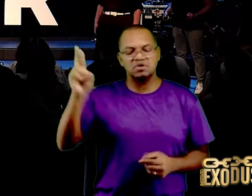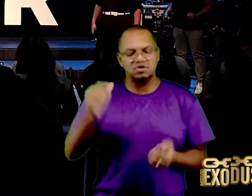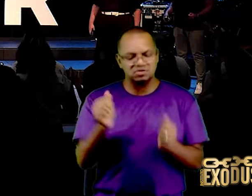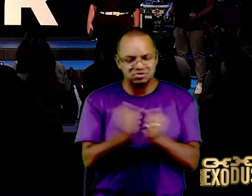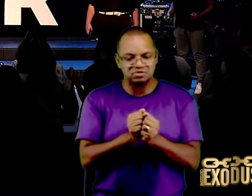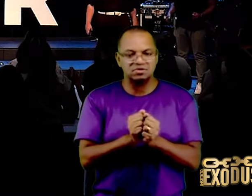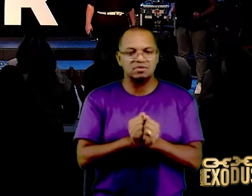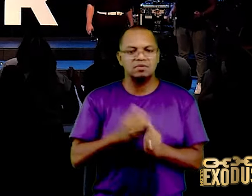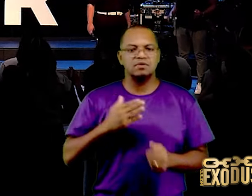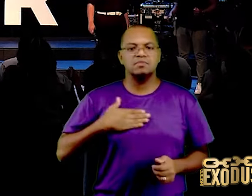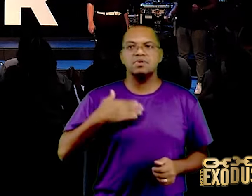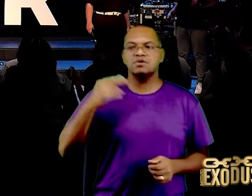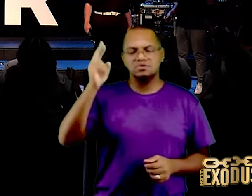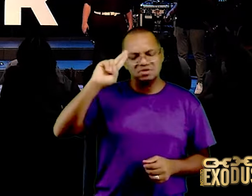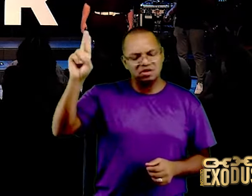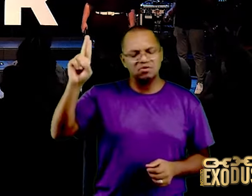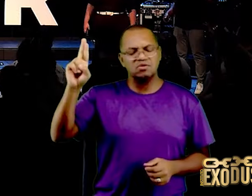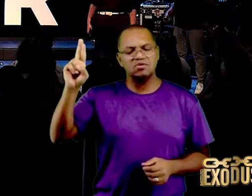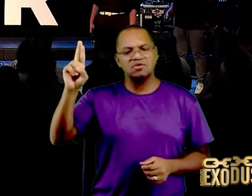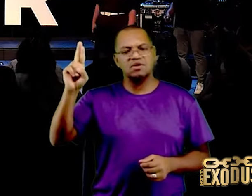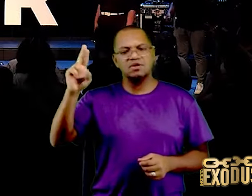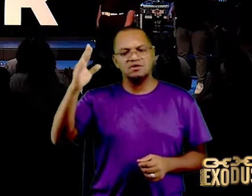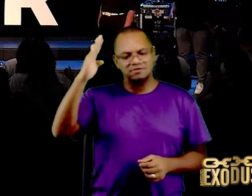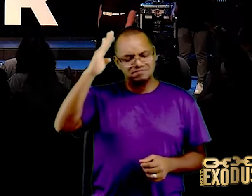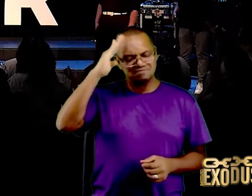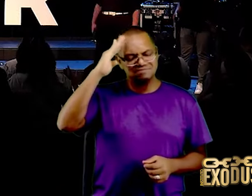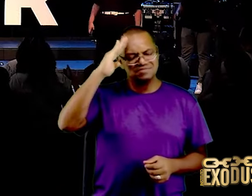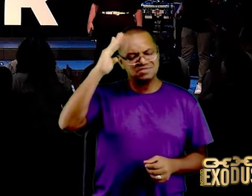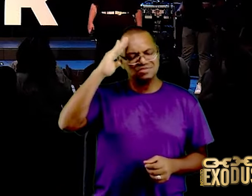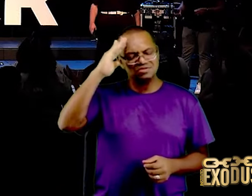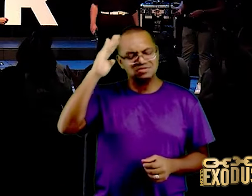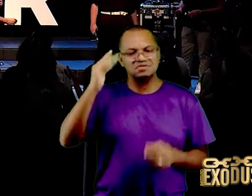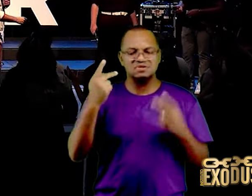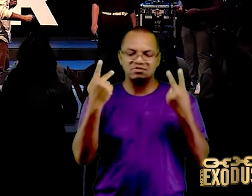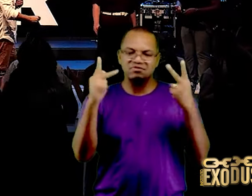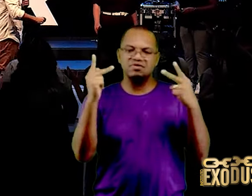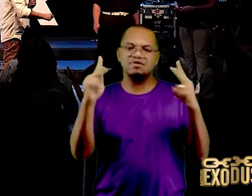é um valente guerreiro, meu Senhor é o vencedor,